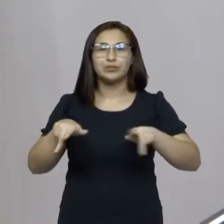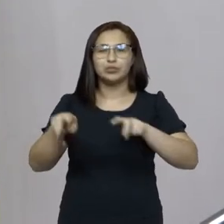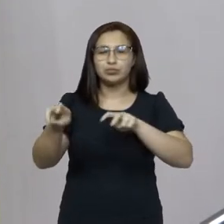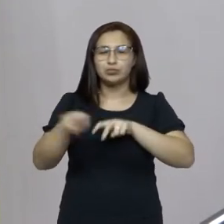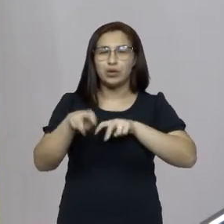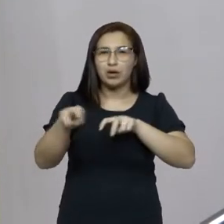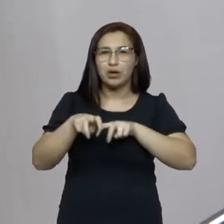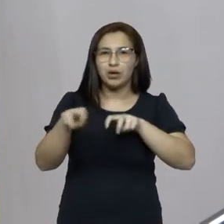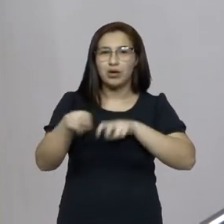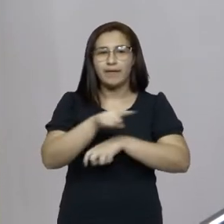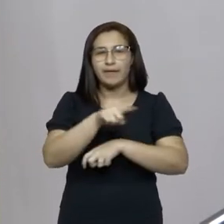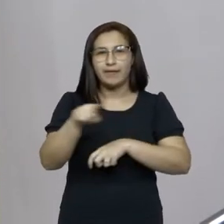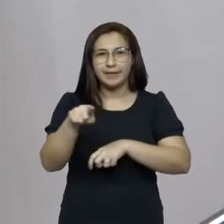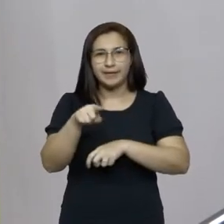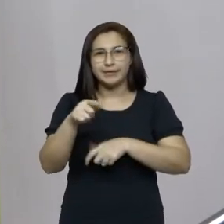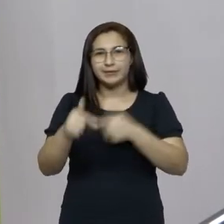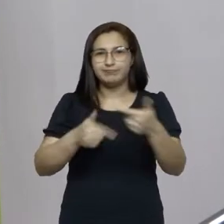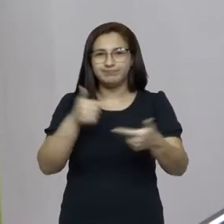agricultoras,